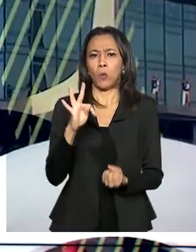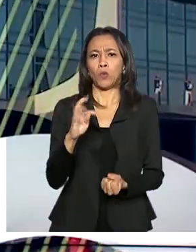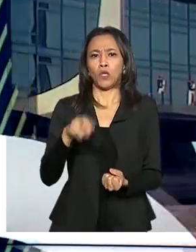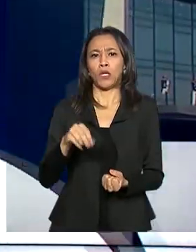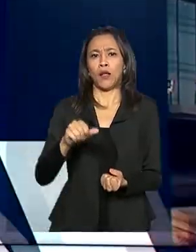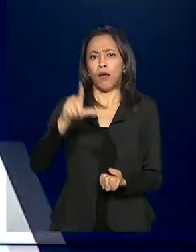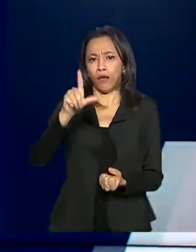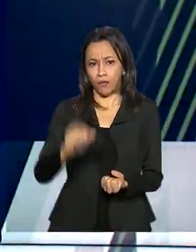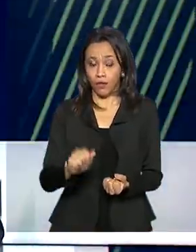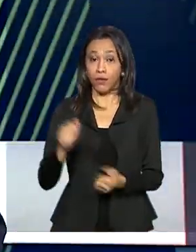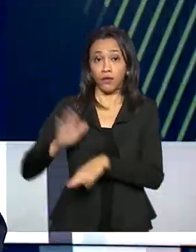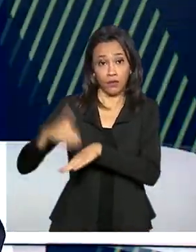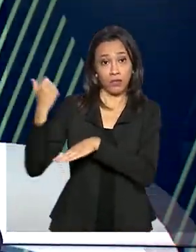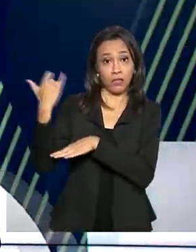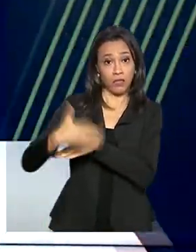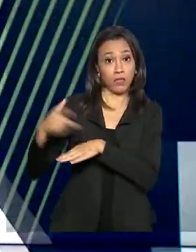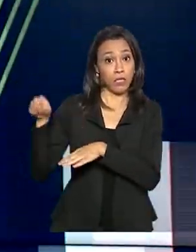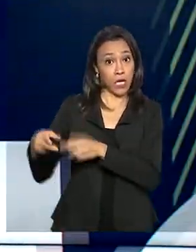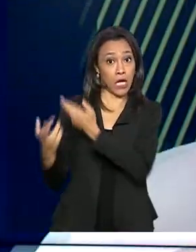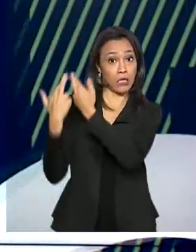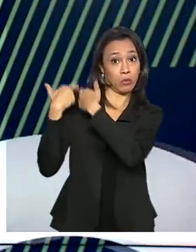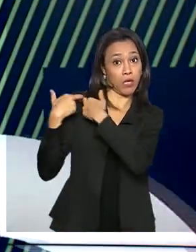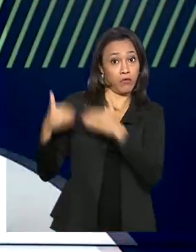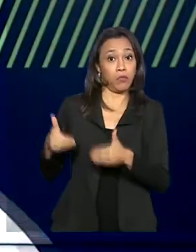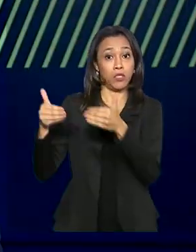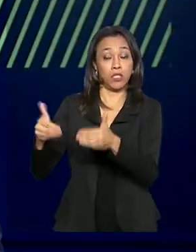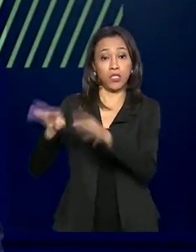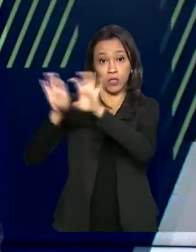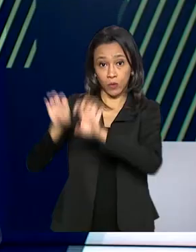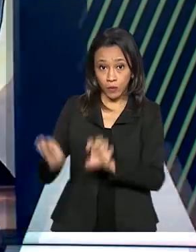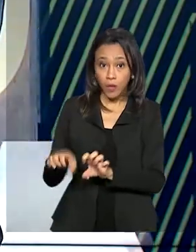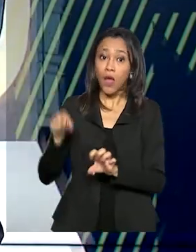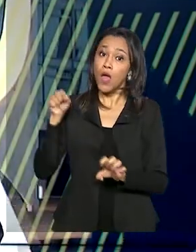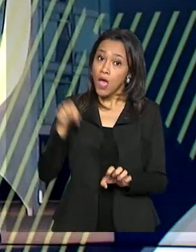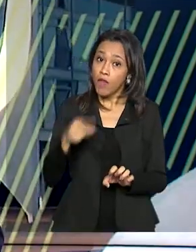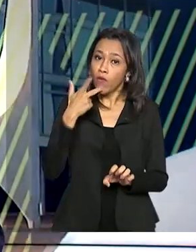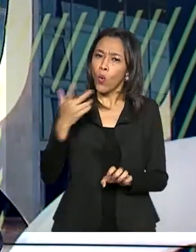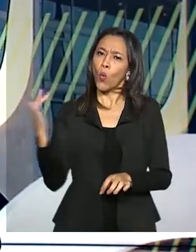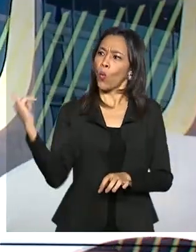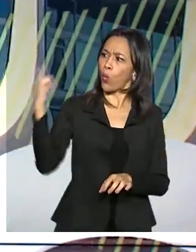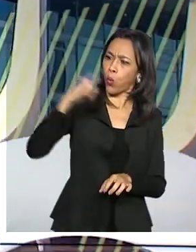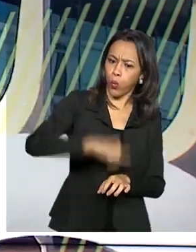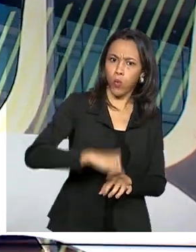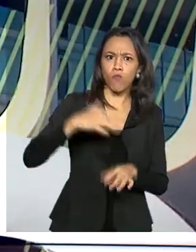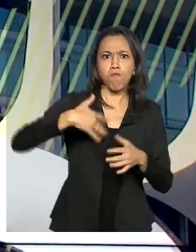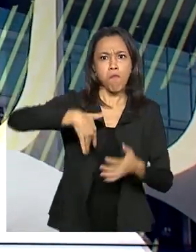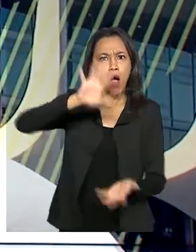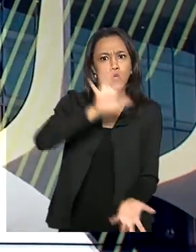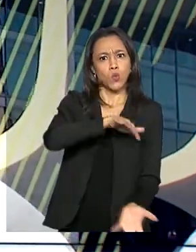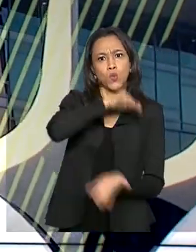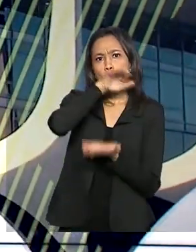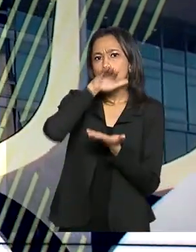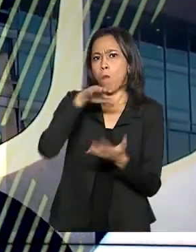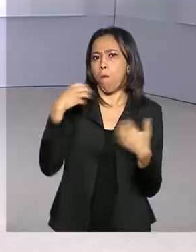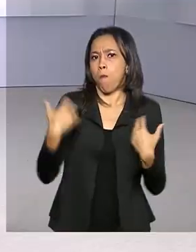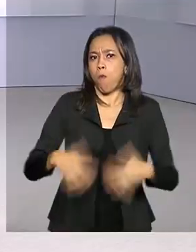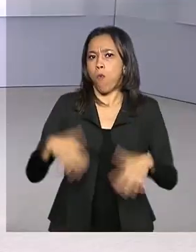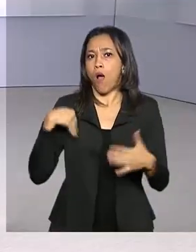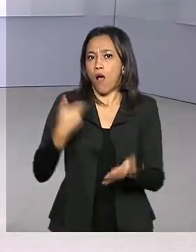Ministério da Infraestrutura, responsável por essa logística, esse foi o voo com a maior quantidade de máscaras até agora.